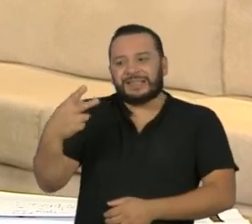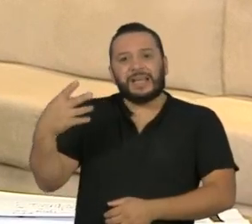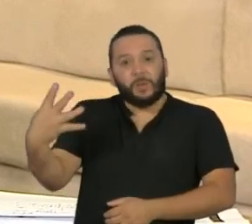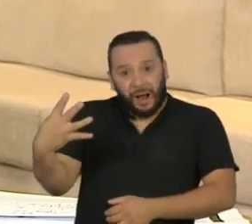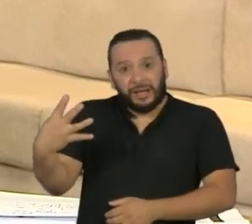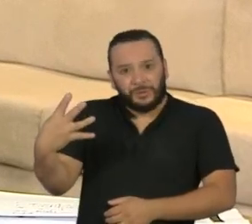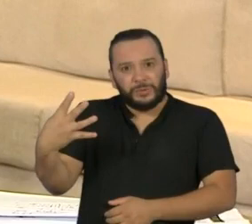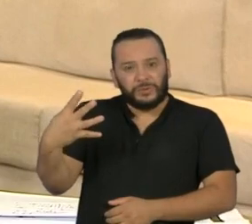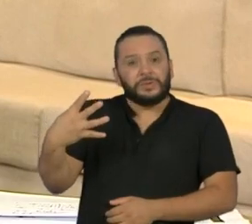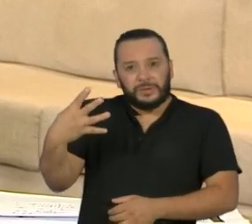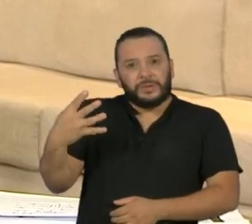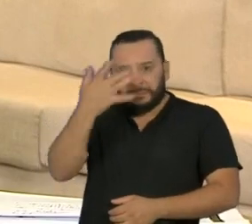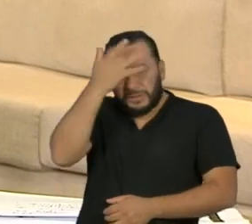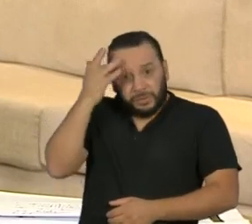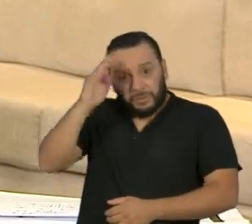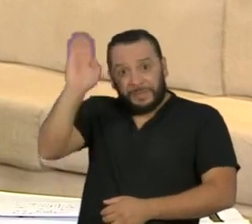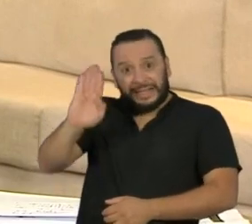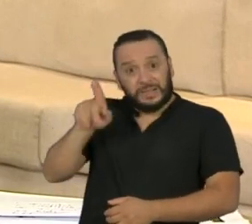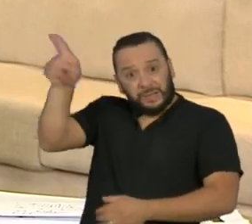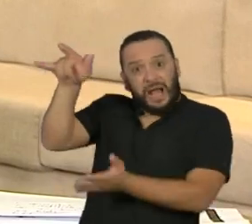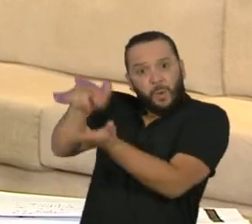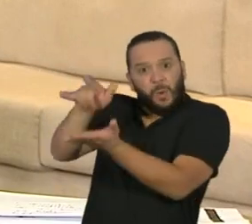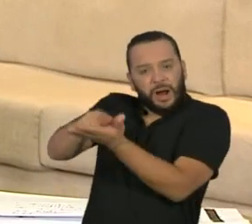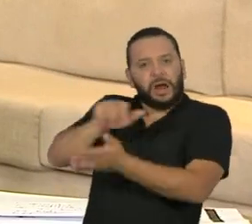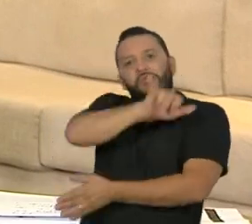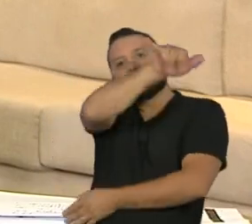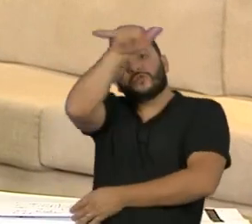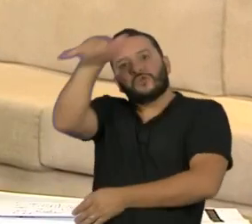deixaram os seus compatriotas lá na China. Então, acho que...